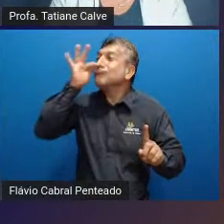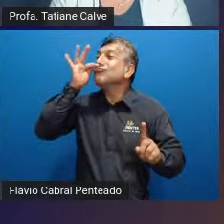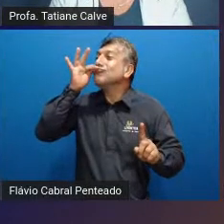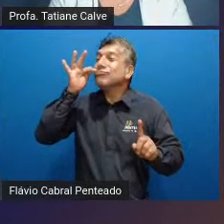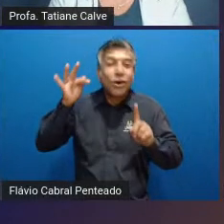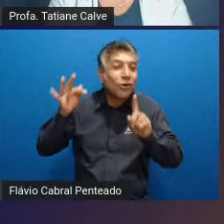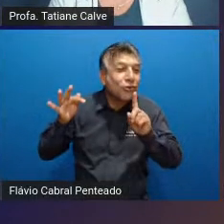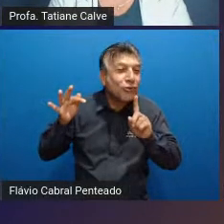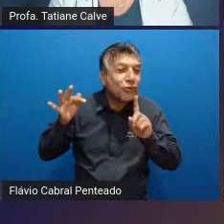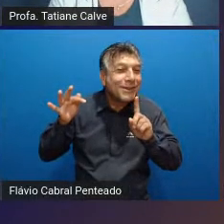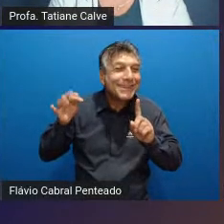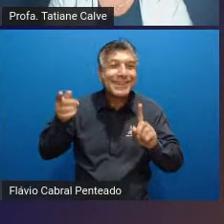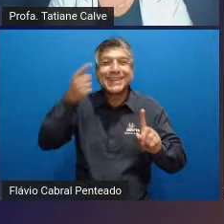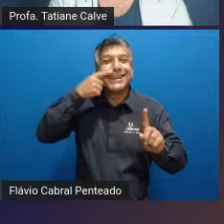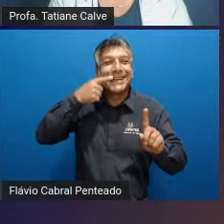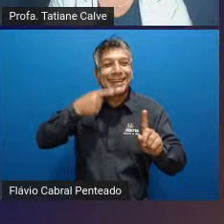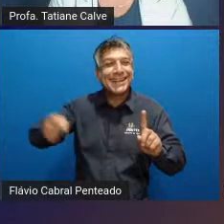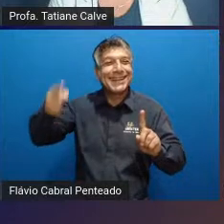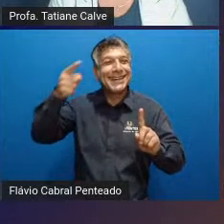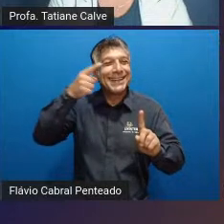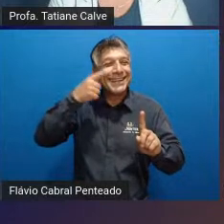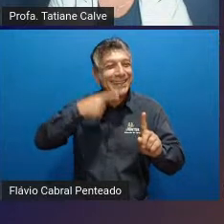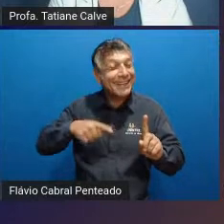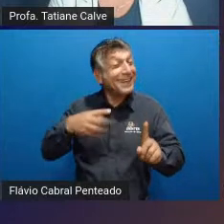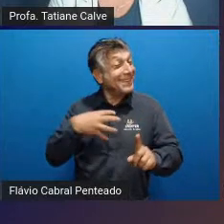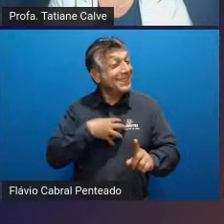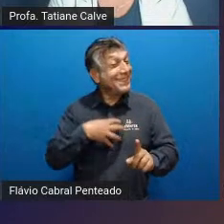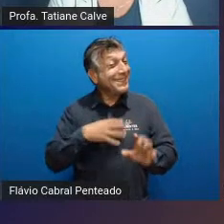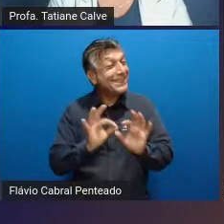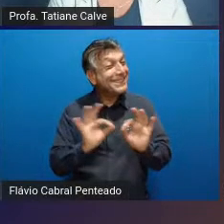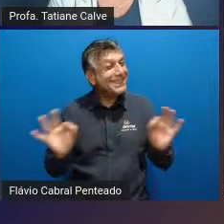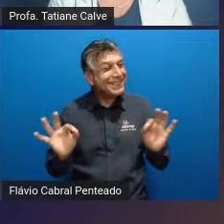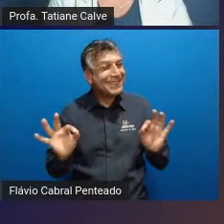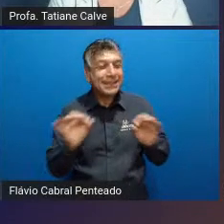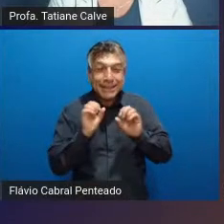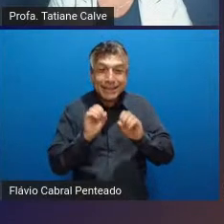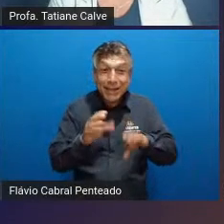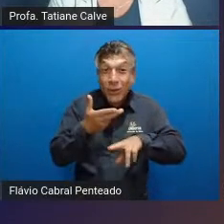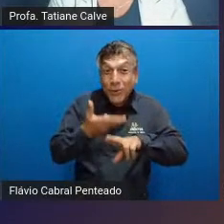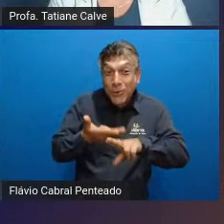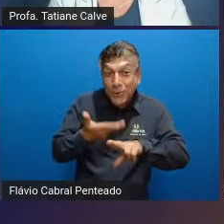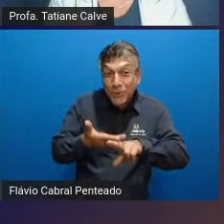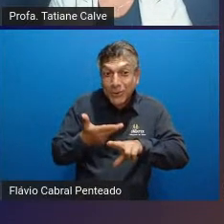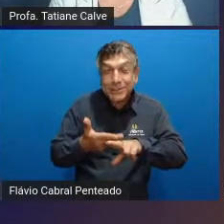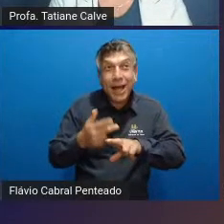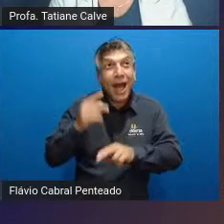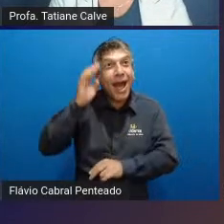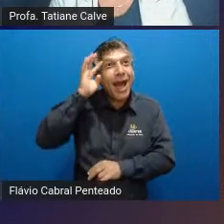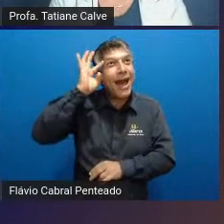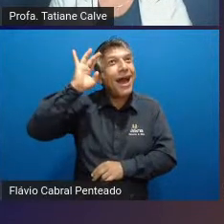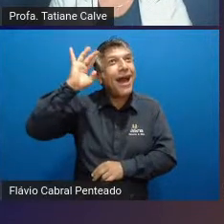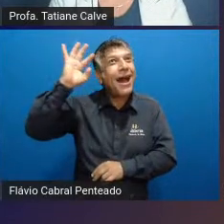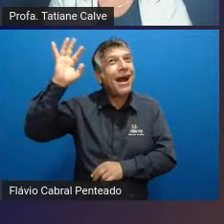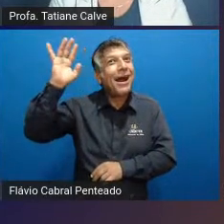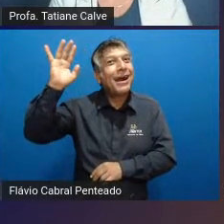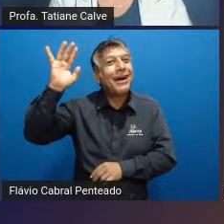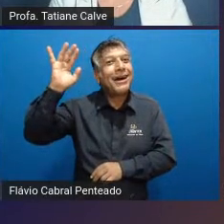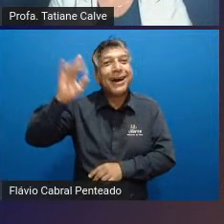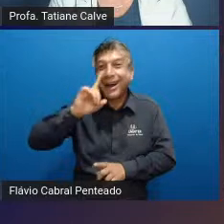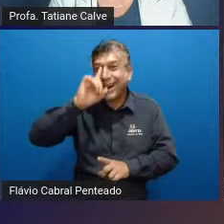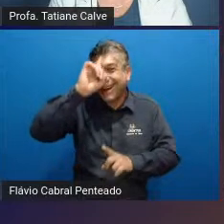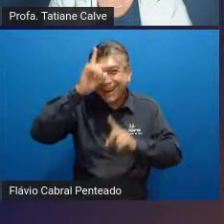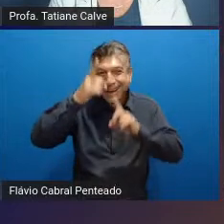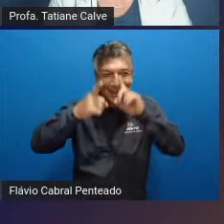velhinha então são pequenas formas de você utilizar uma imaginação a criatividade